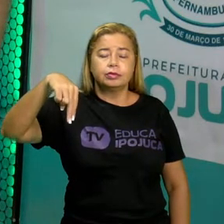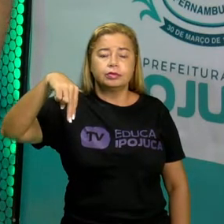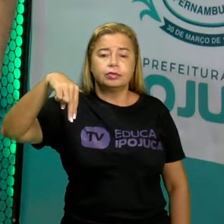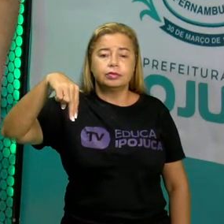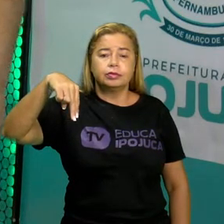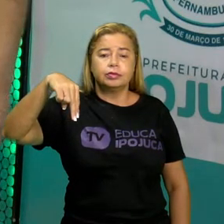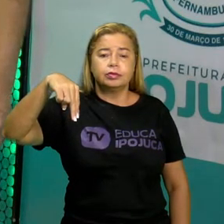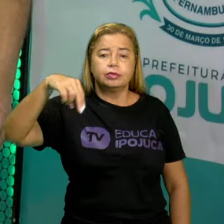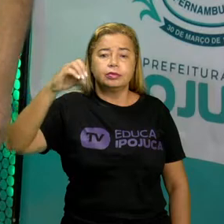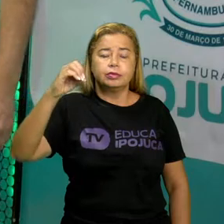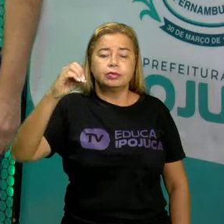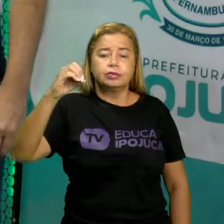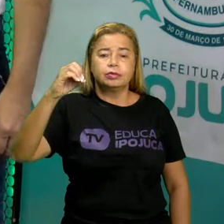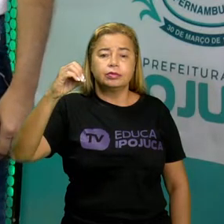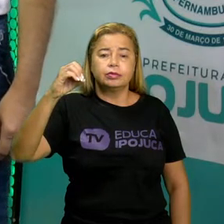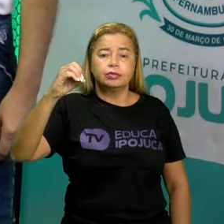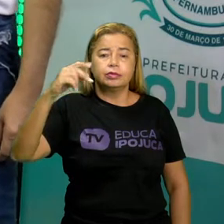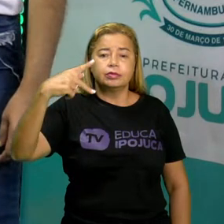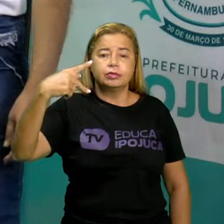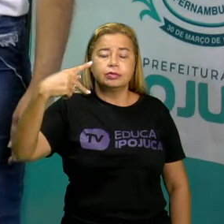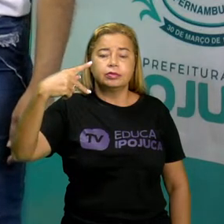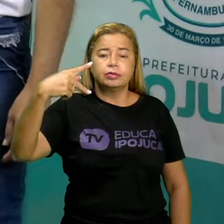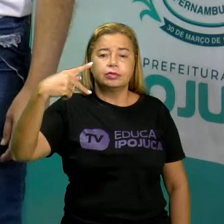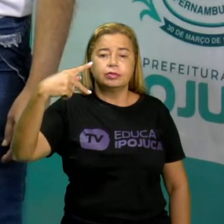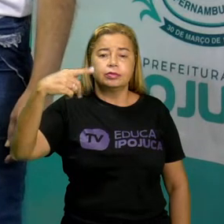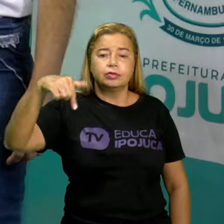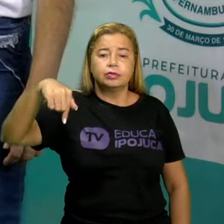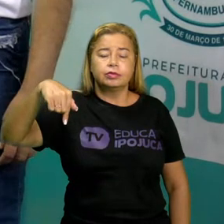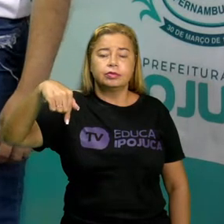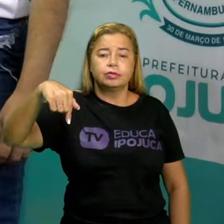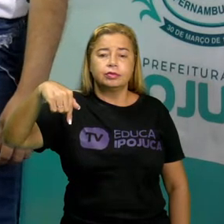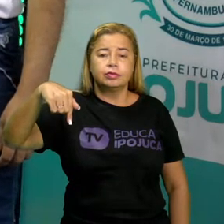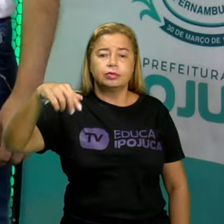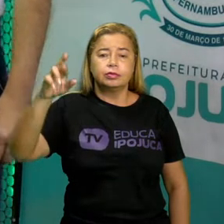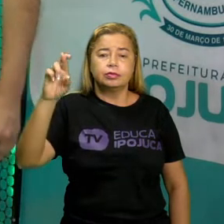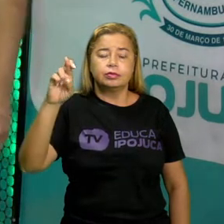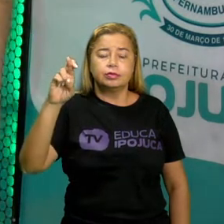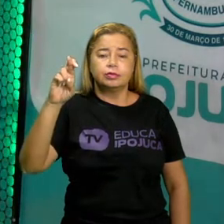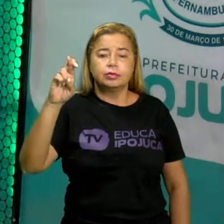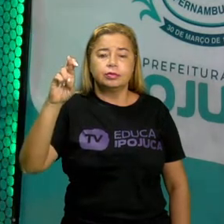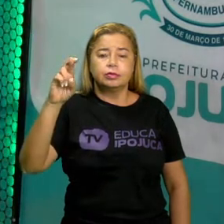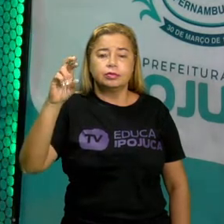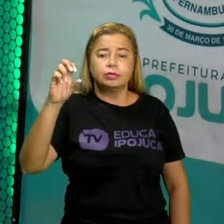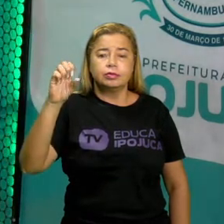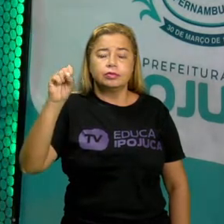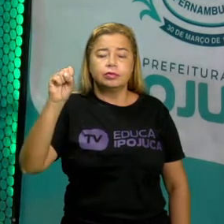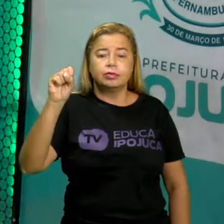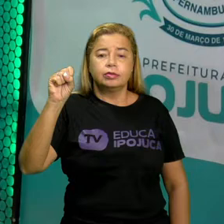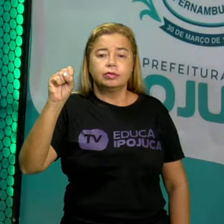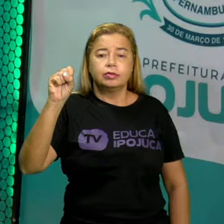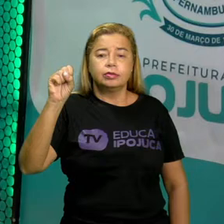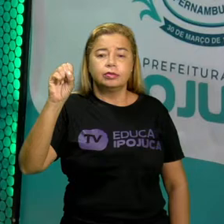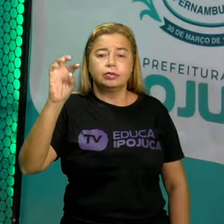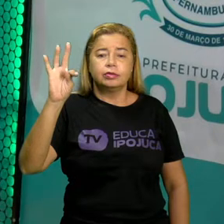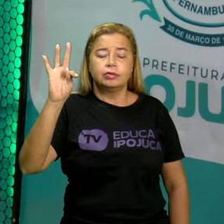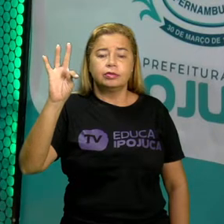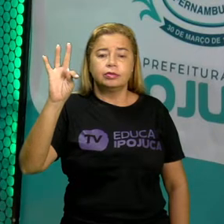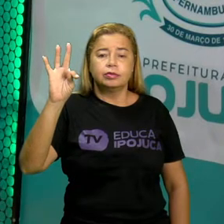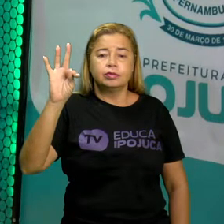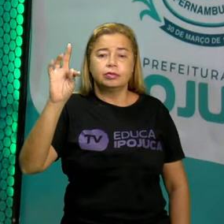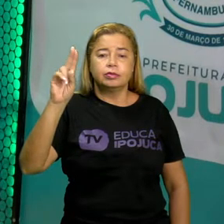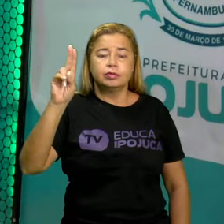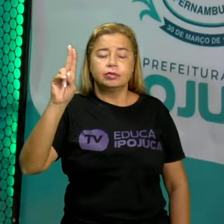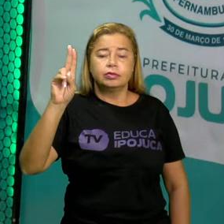N, O, P, Q, R, S, T. E,